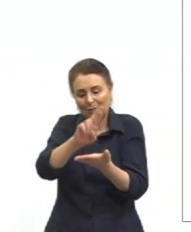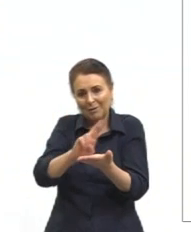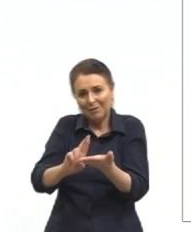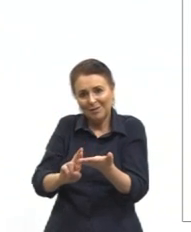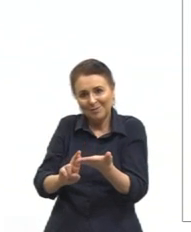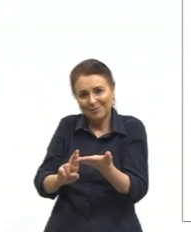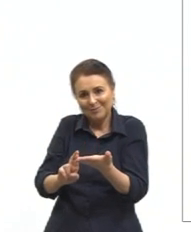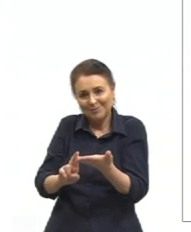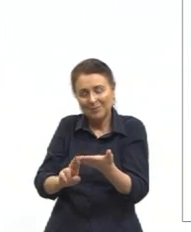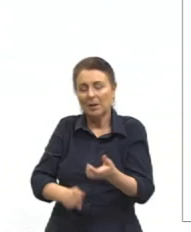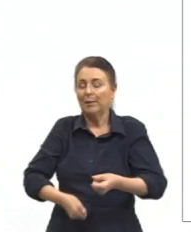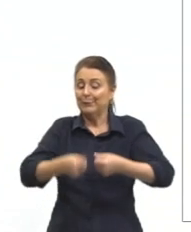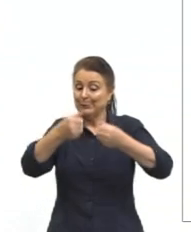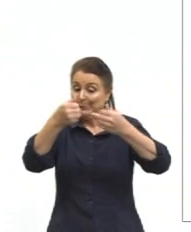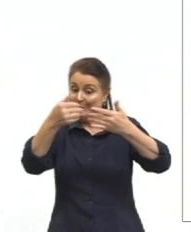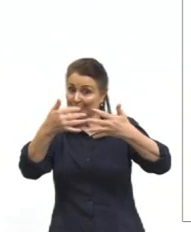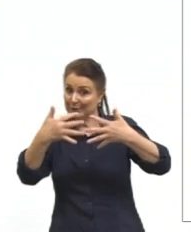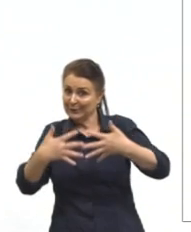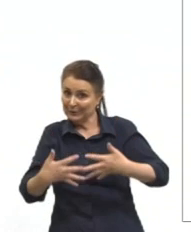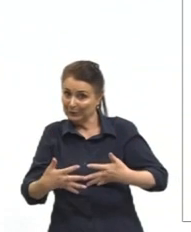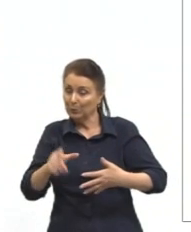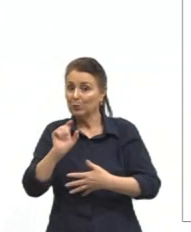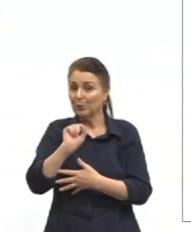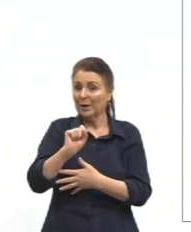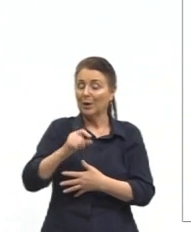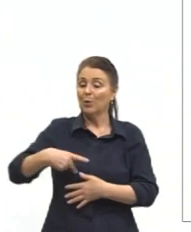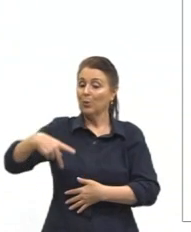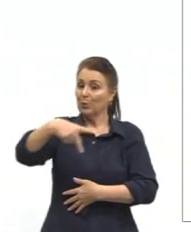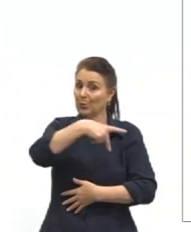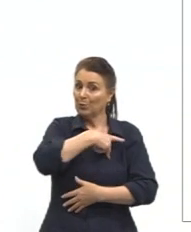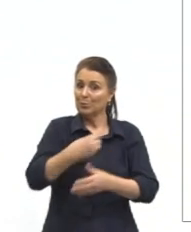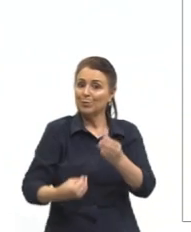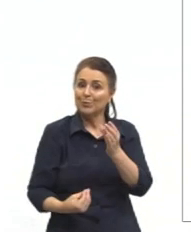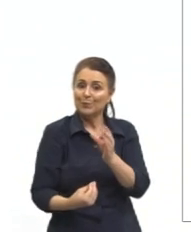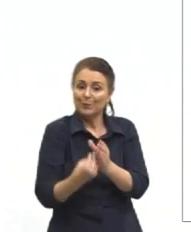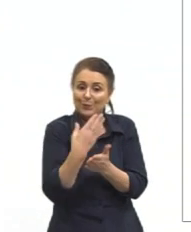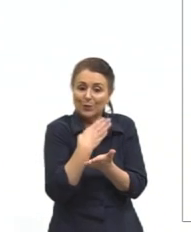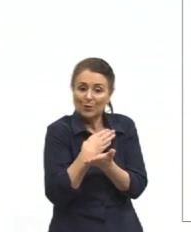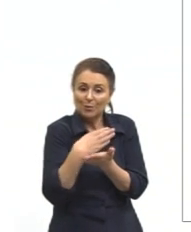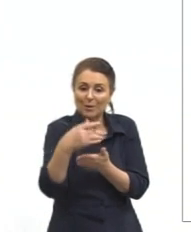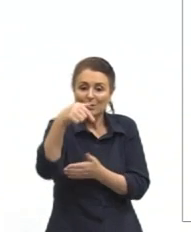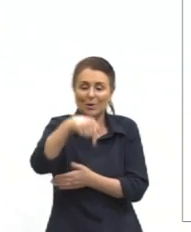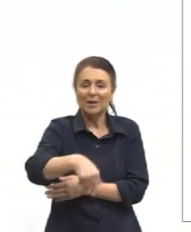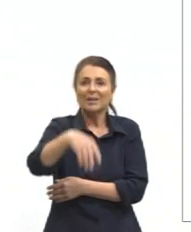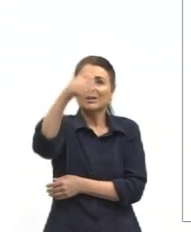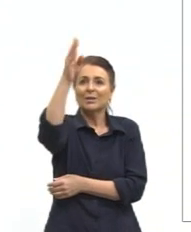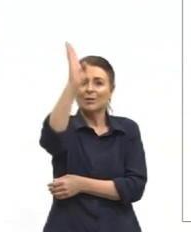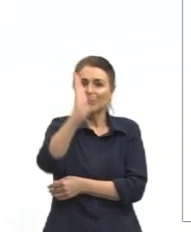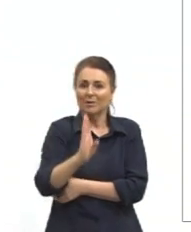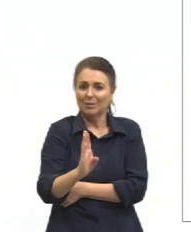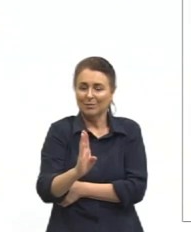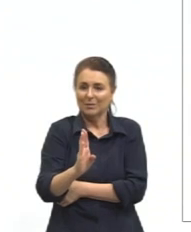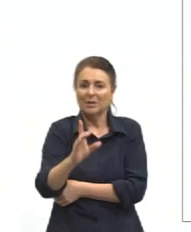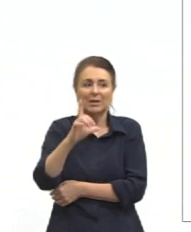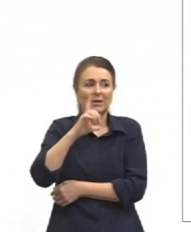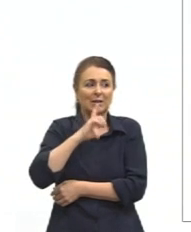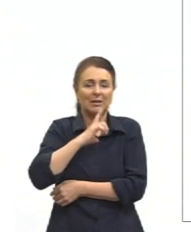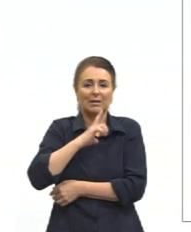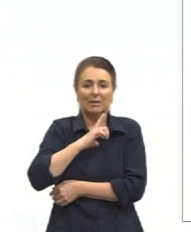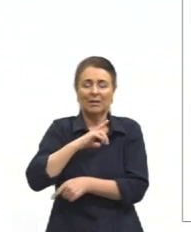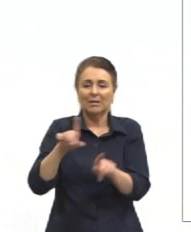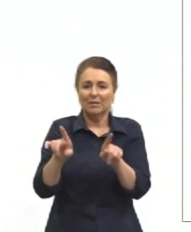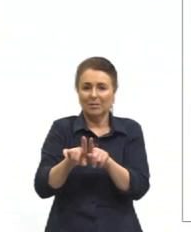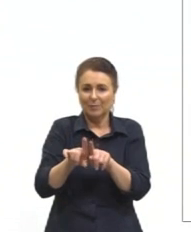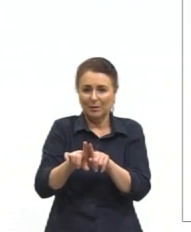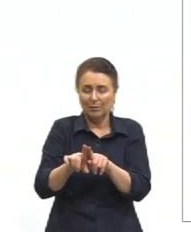falando dos povos originários tradicionais do Brasil. Nós temos ali, então,